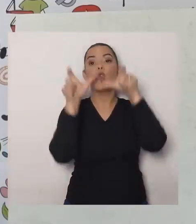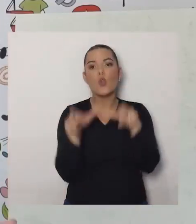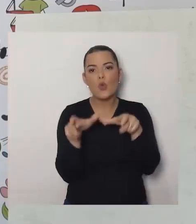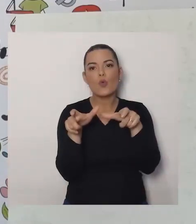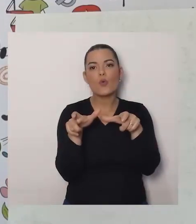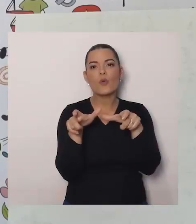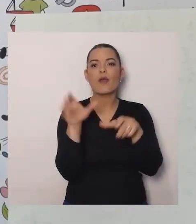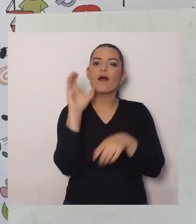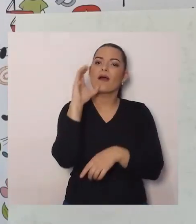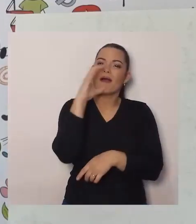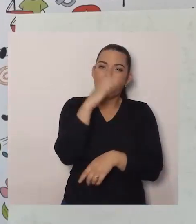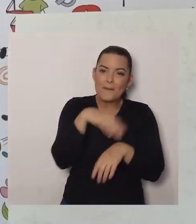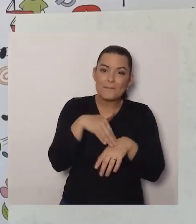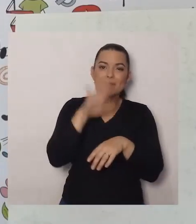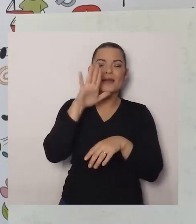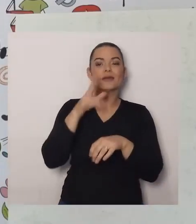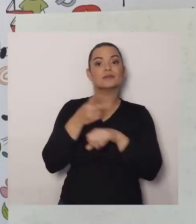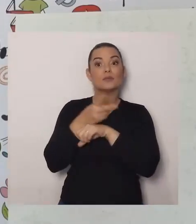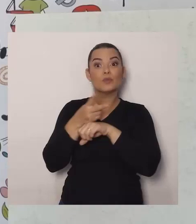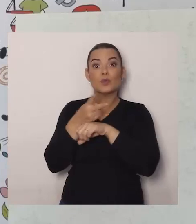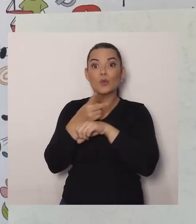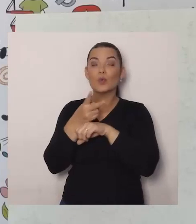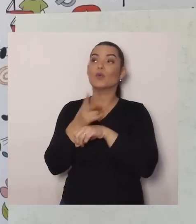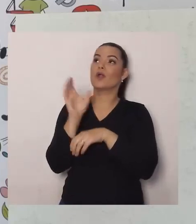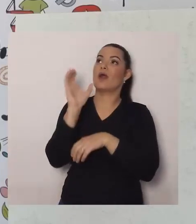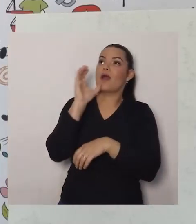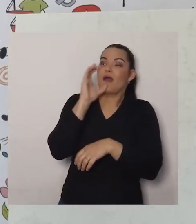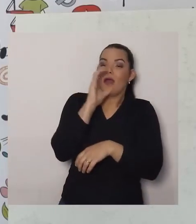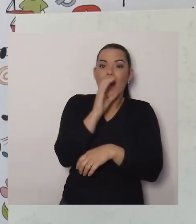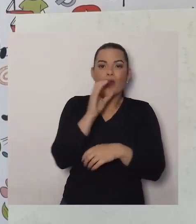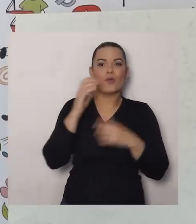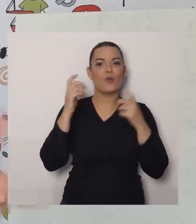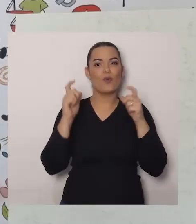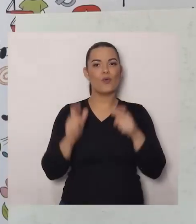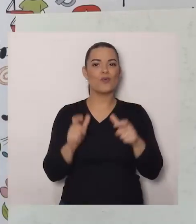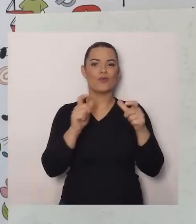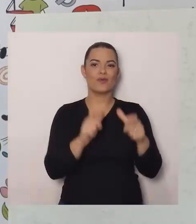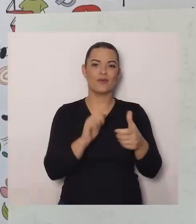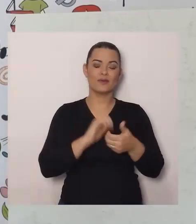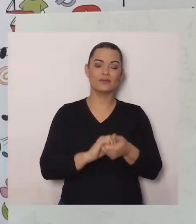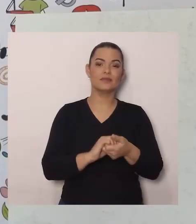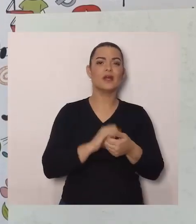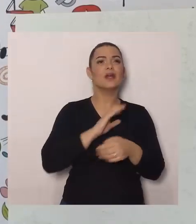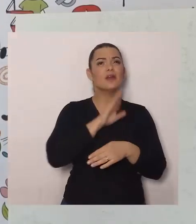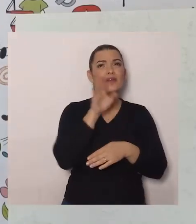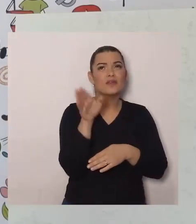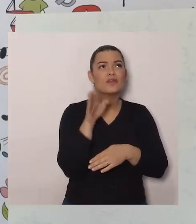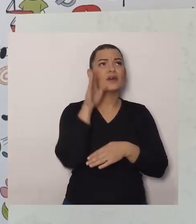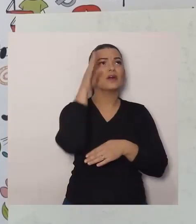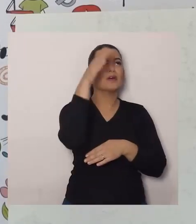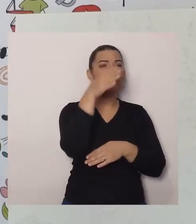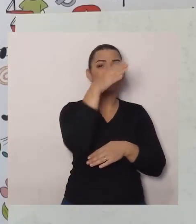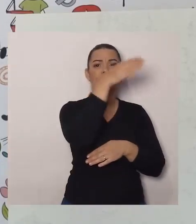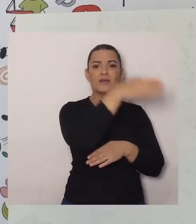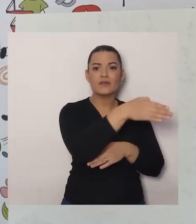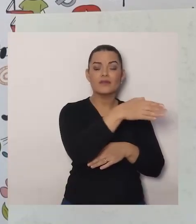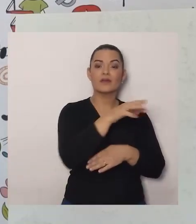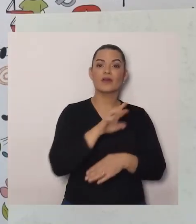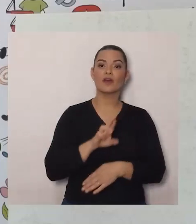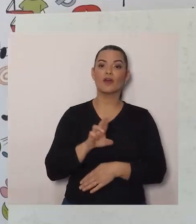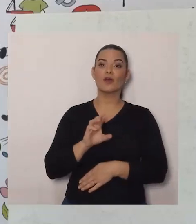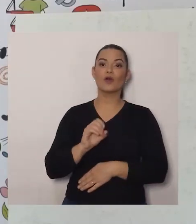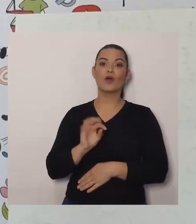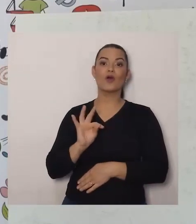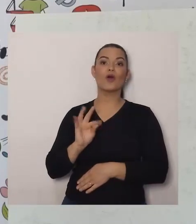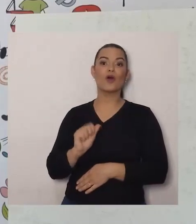Então eles, Vão, Em busca, Do verão, Do calor, E assim, Eles vão, Sempre, Estabelecendo, Rotas, De